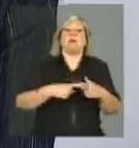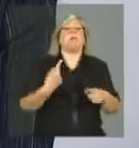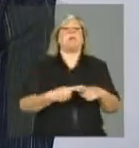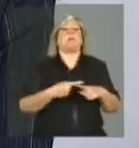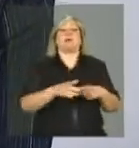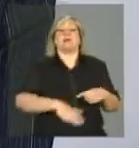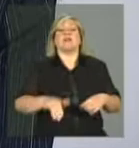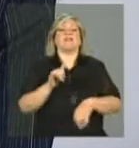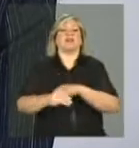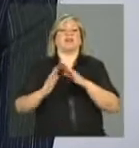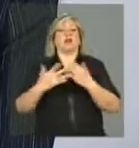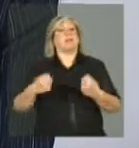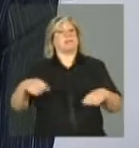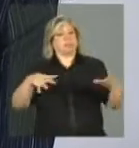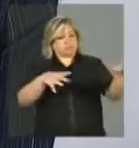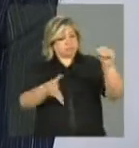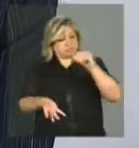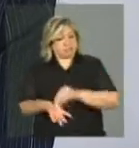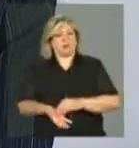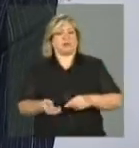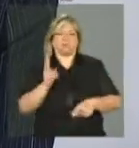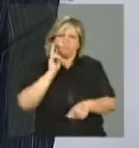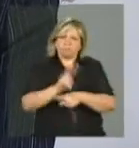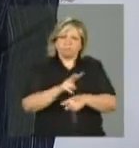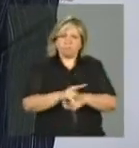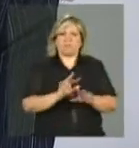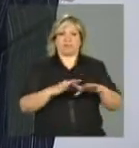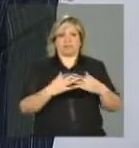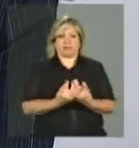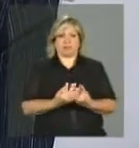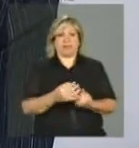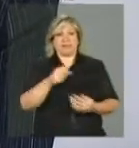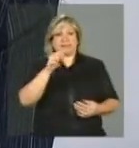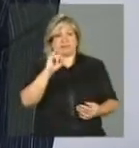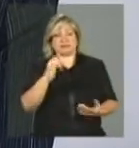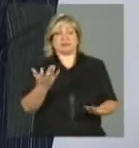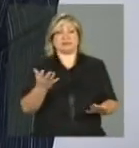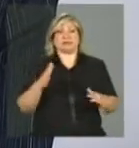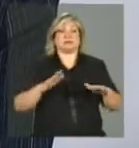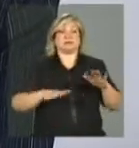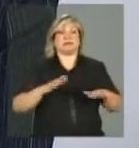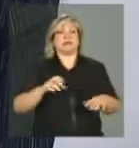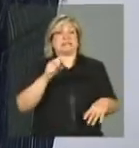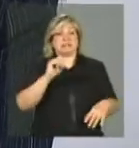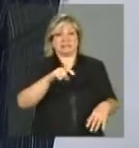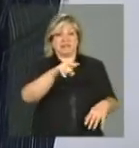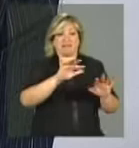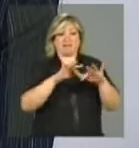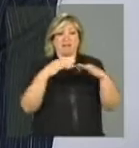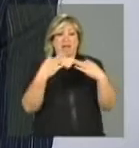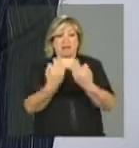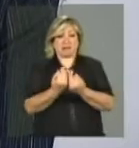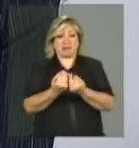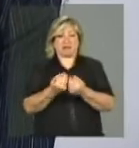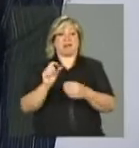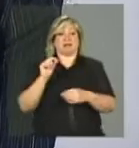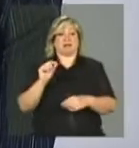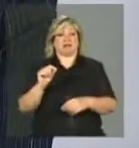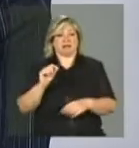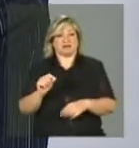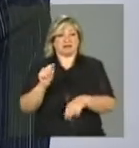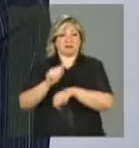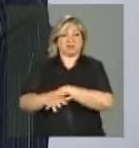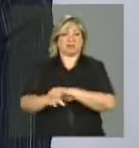inseridas no acompanhamento familiar. E, dependendo se ela tiver alguma questão de violação de direitos, ela fará o acompanhamento familiar